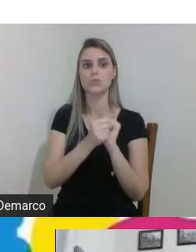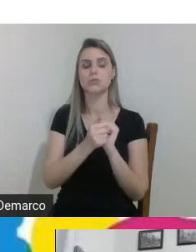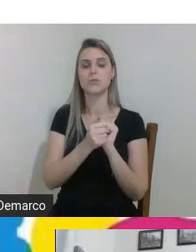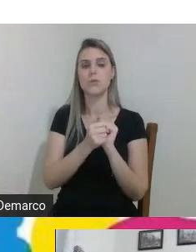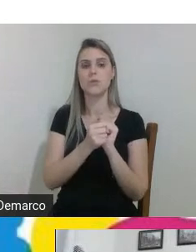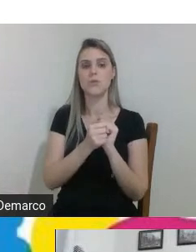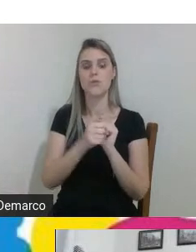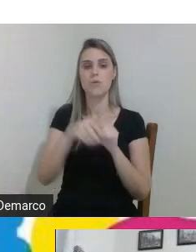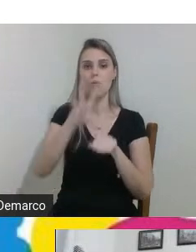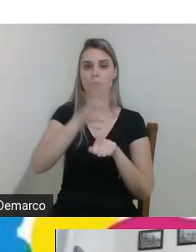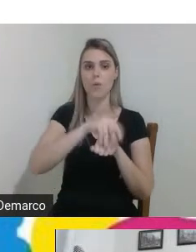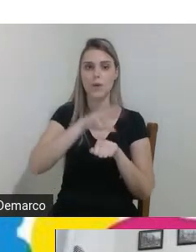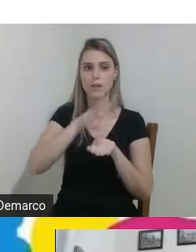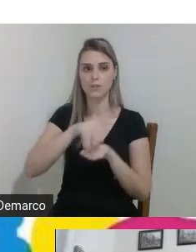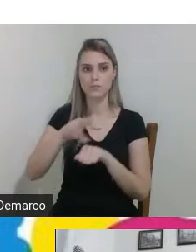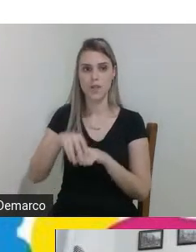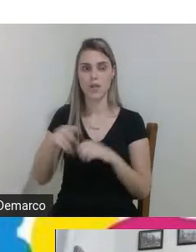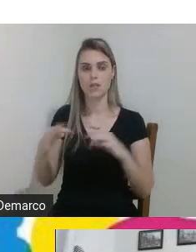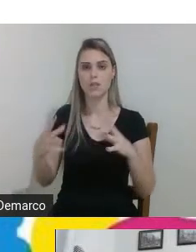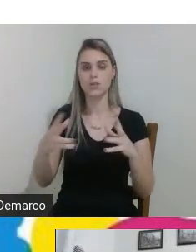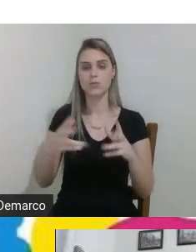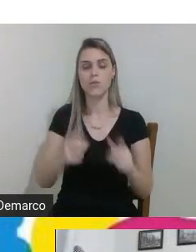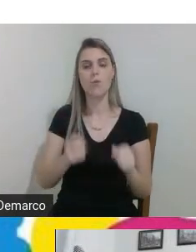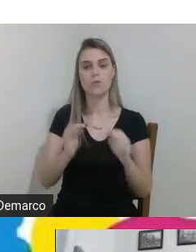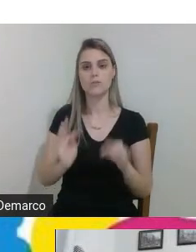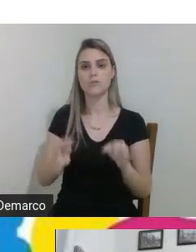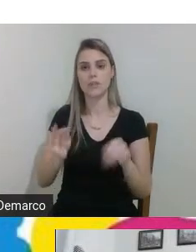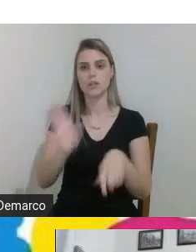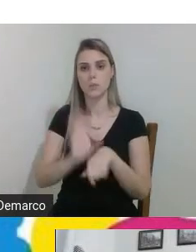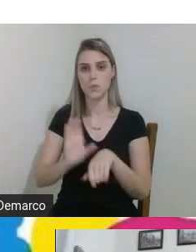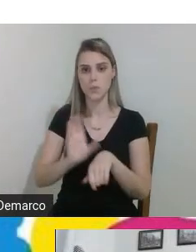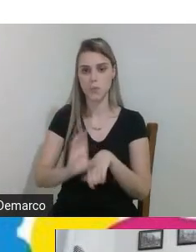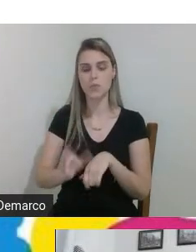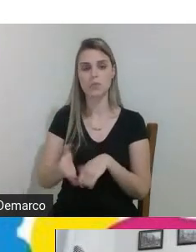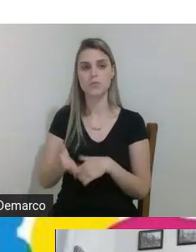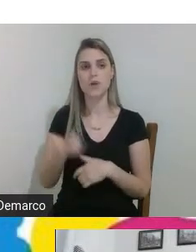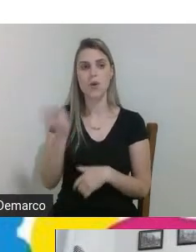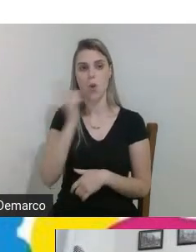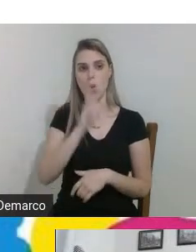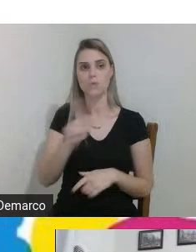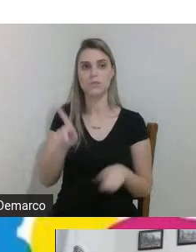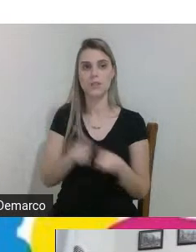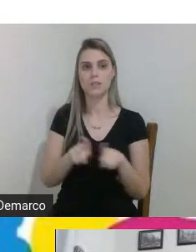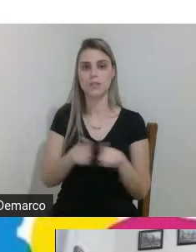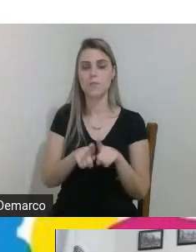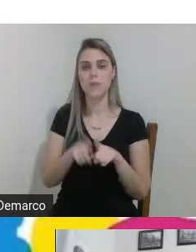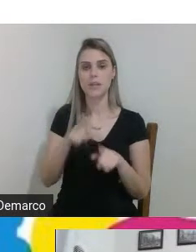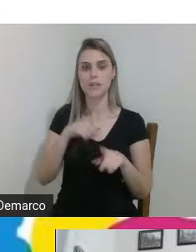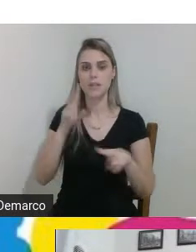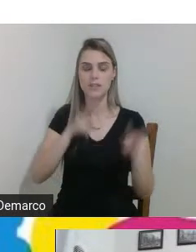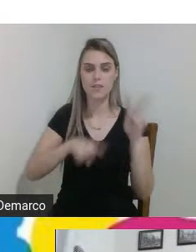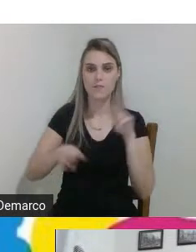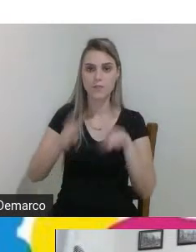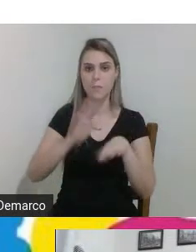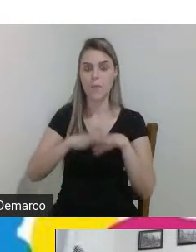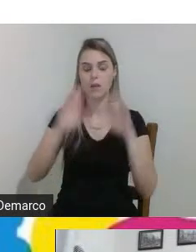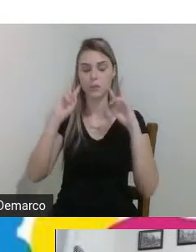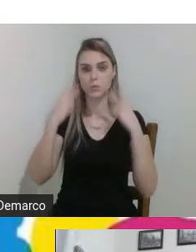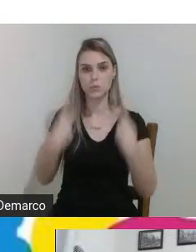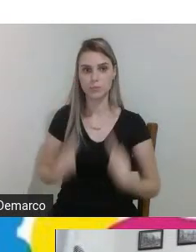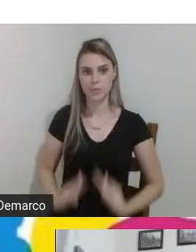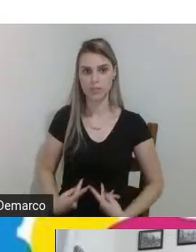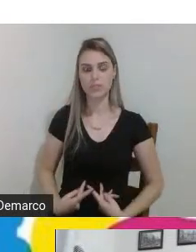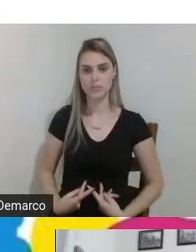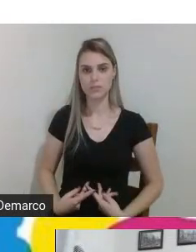todas as unidades técnicas que eles têm ao longo do curso eles conseguem também sair com essa visão mais humana depois de